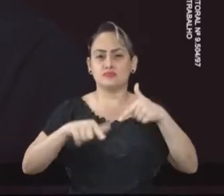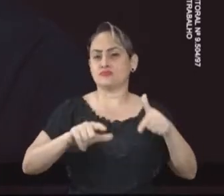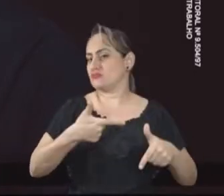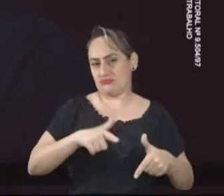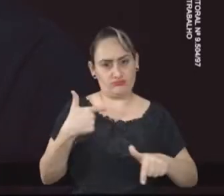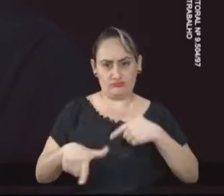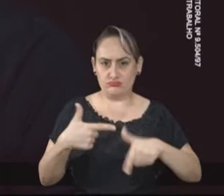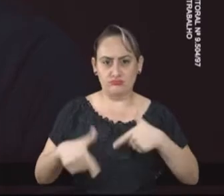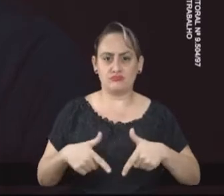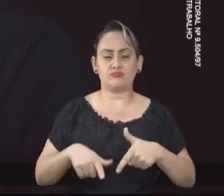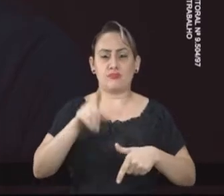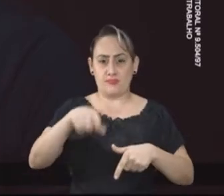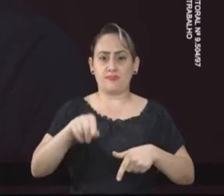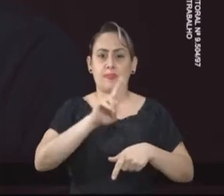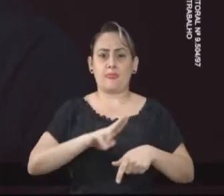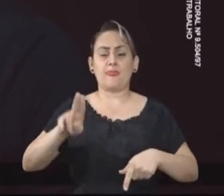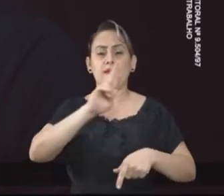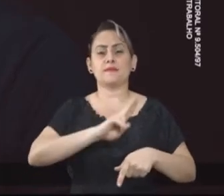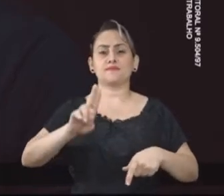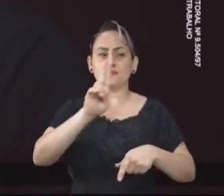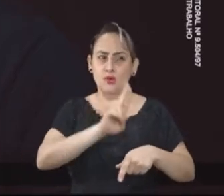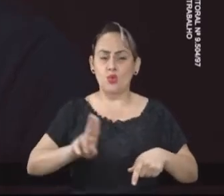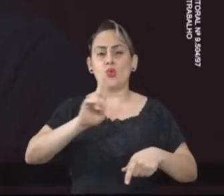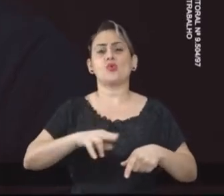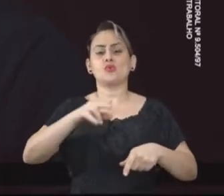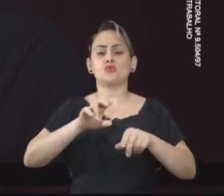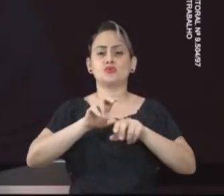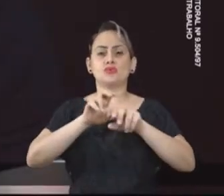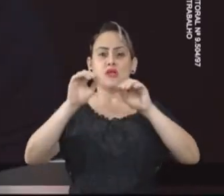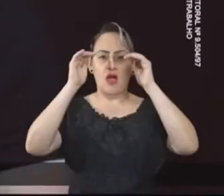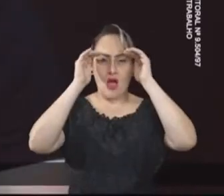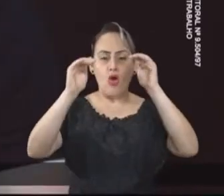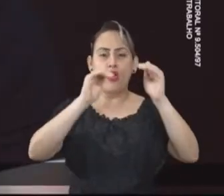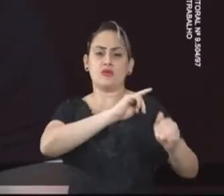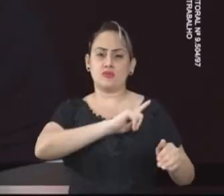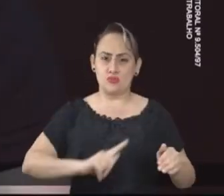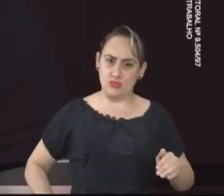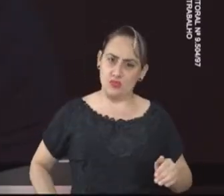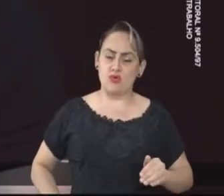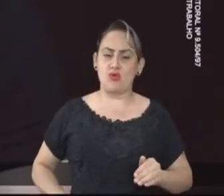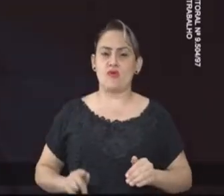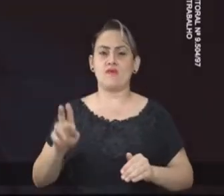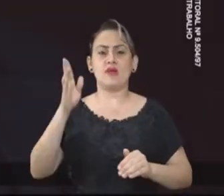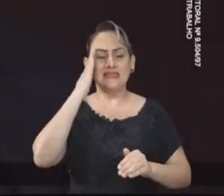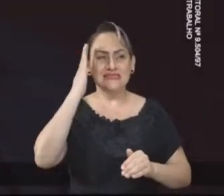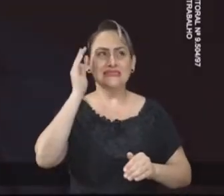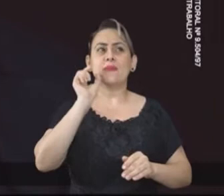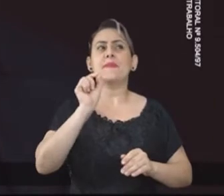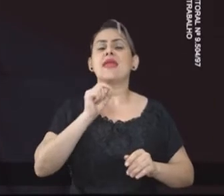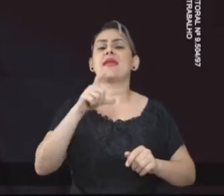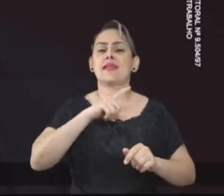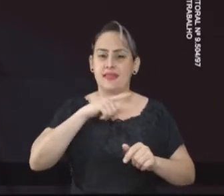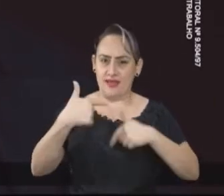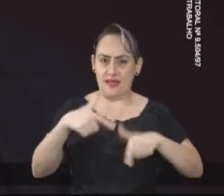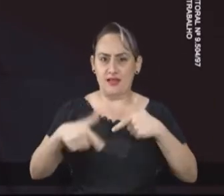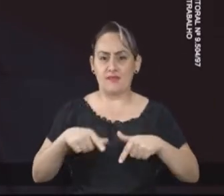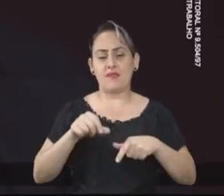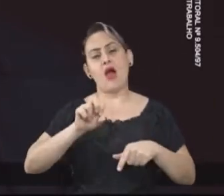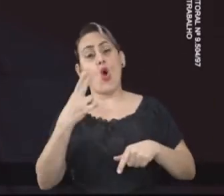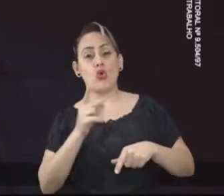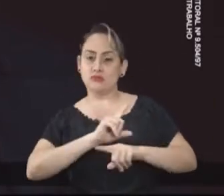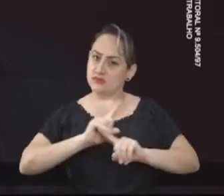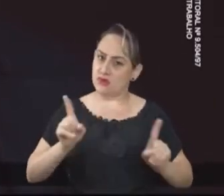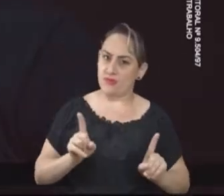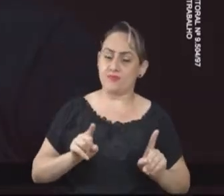oficial do governo para a geração de postos de trabalho. Por isso, vamos utilizá-lo. É fácil entender a